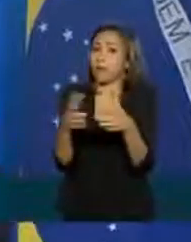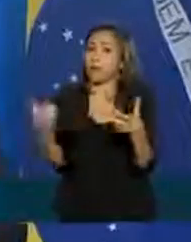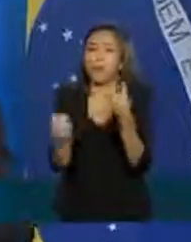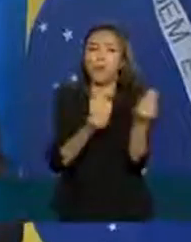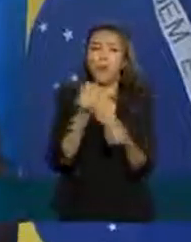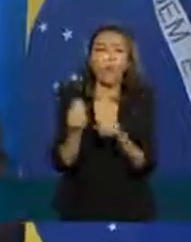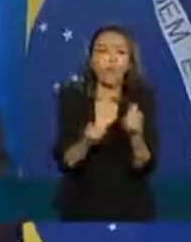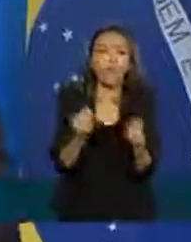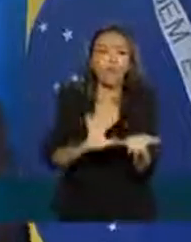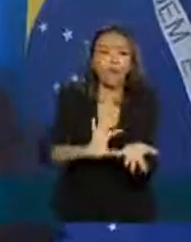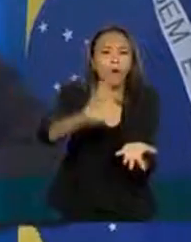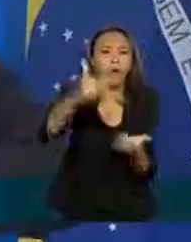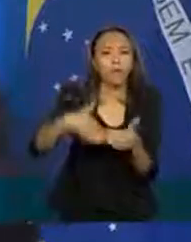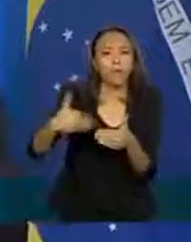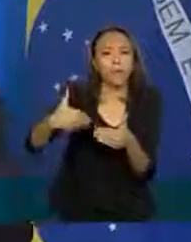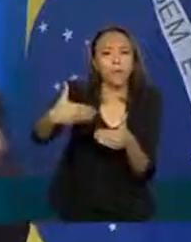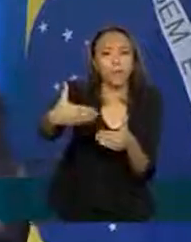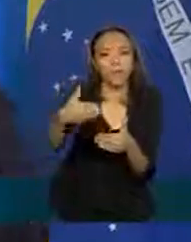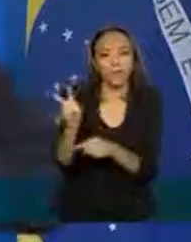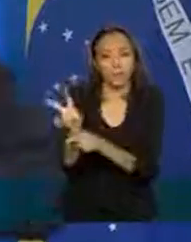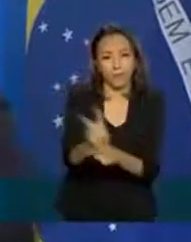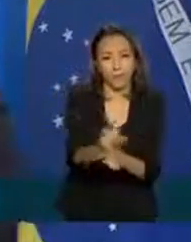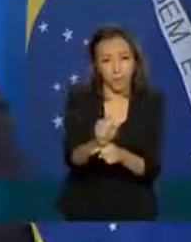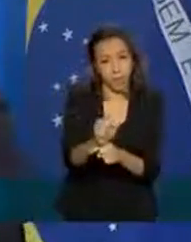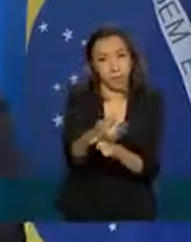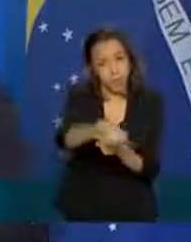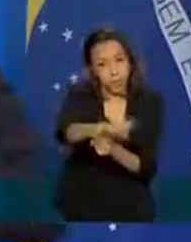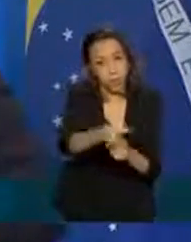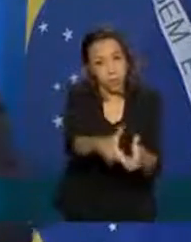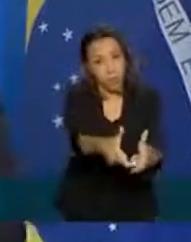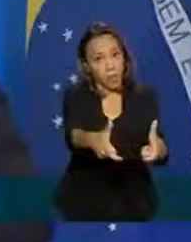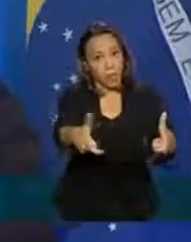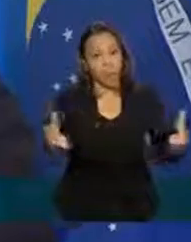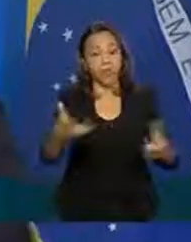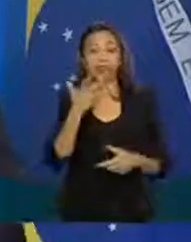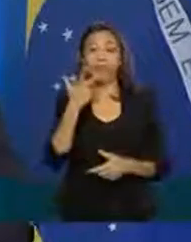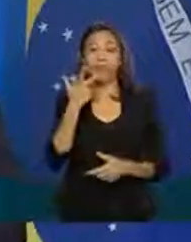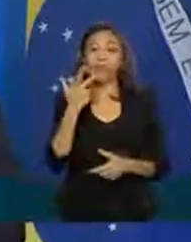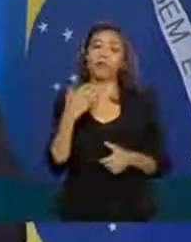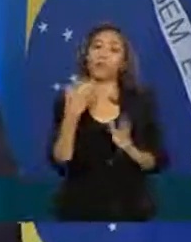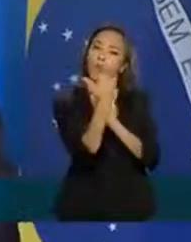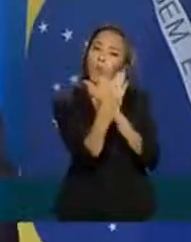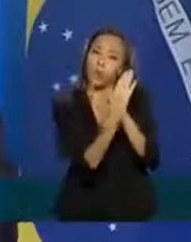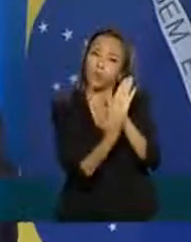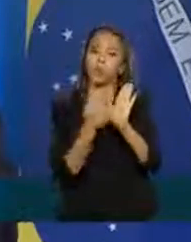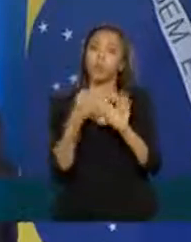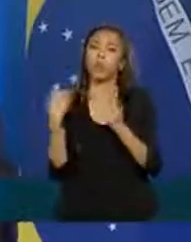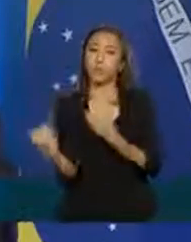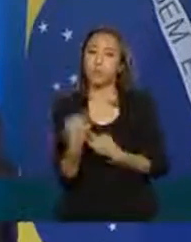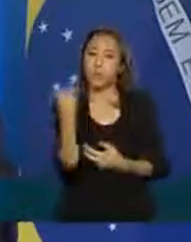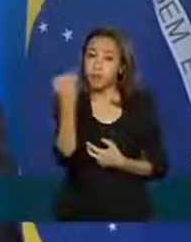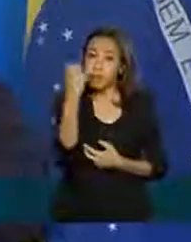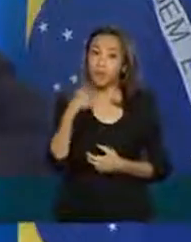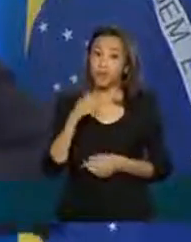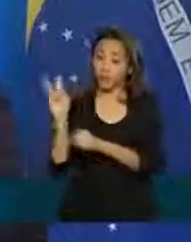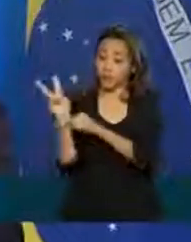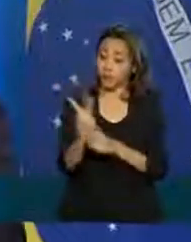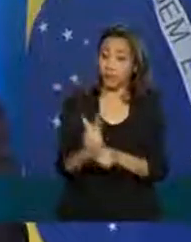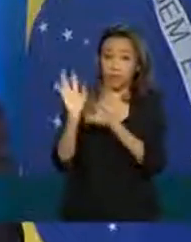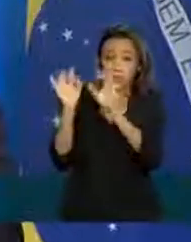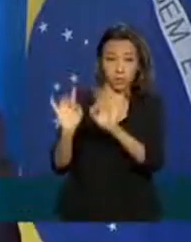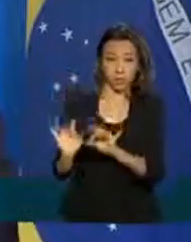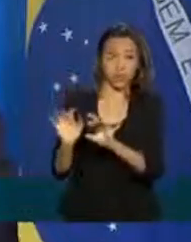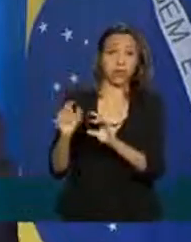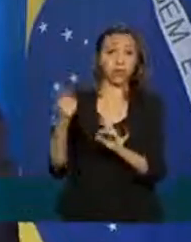dos bancos de pequenas e médias empresas tem crescido. Falei do problema que nós temos agora e da importância, então, de ter uma linha de crédito e esse é o